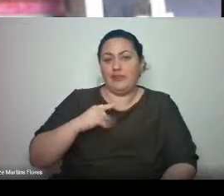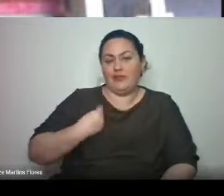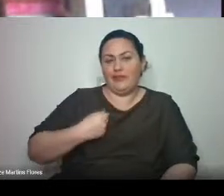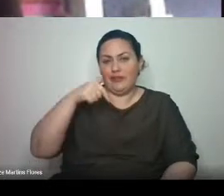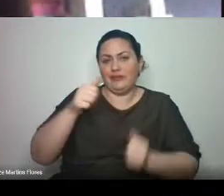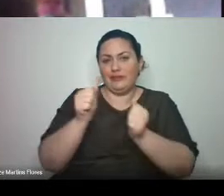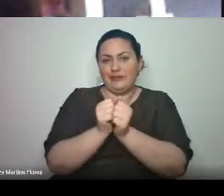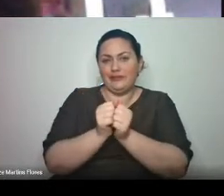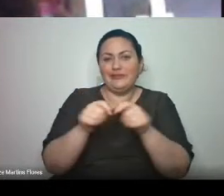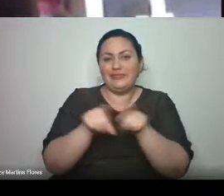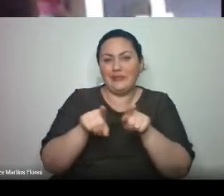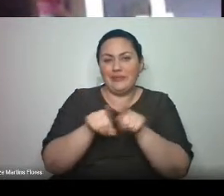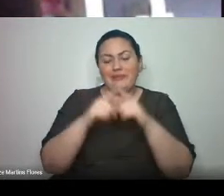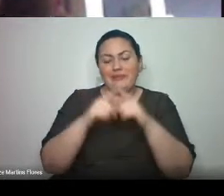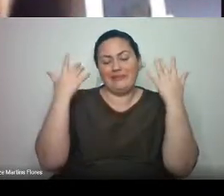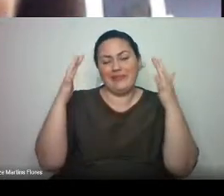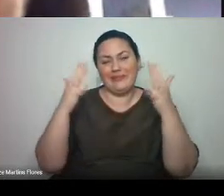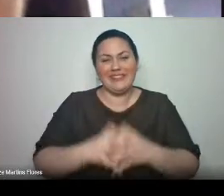Parabéns!